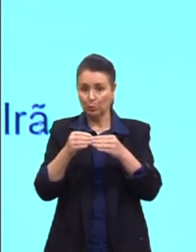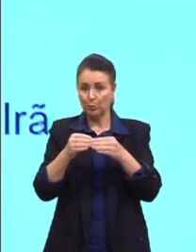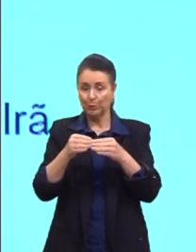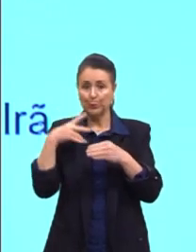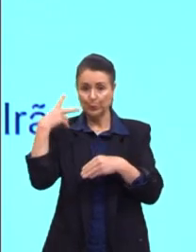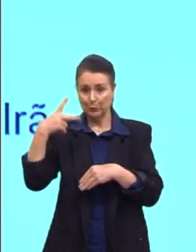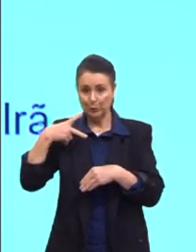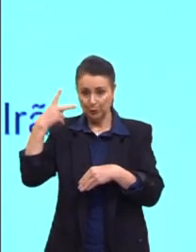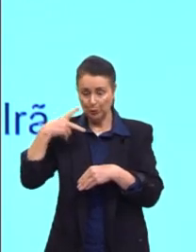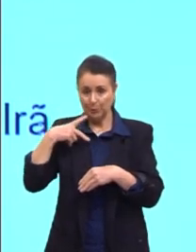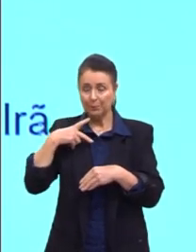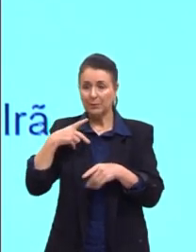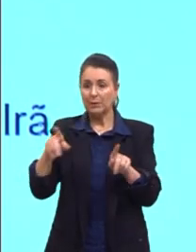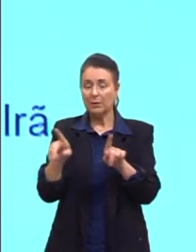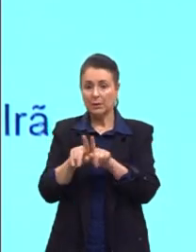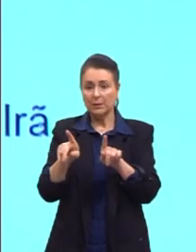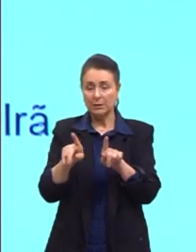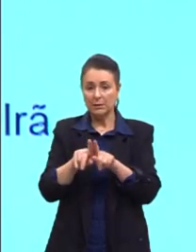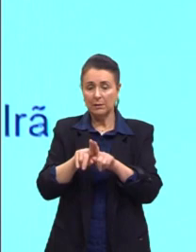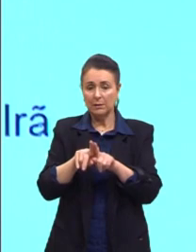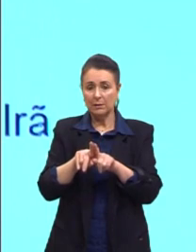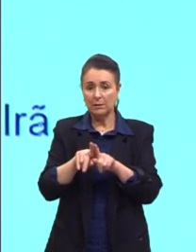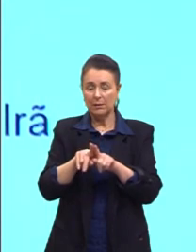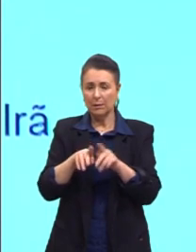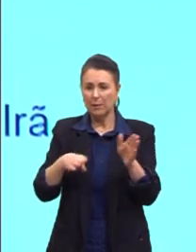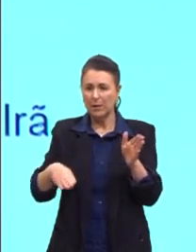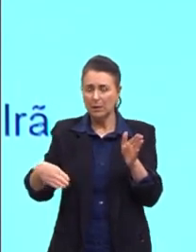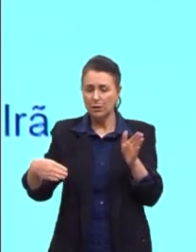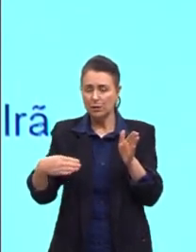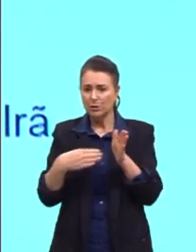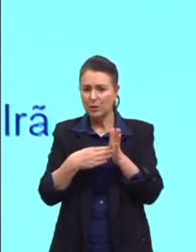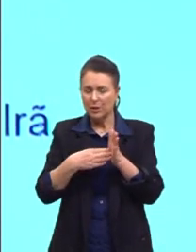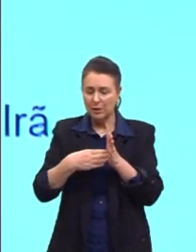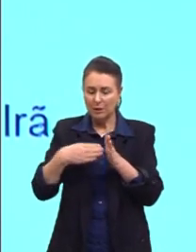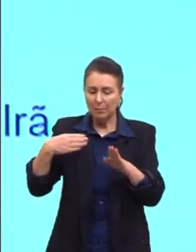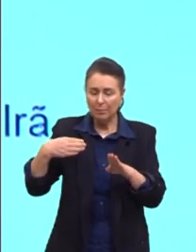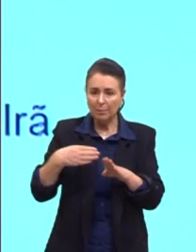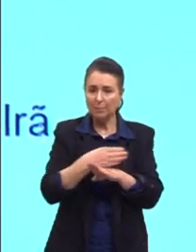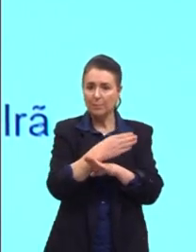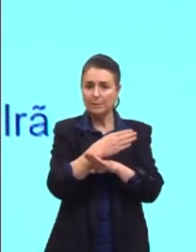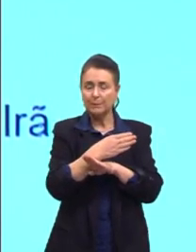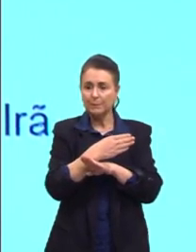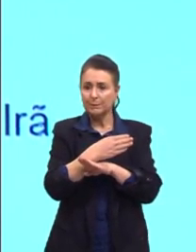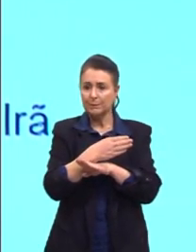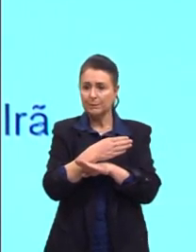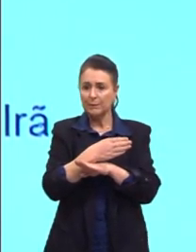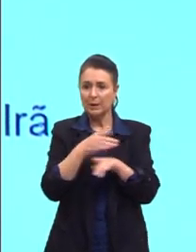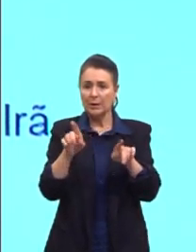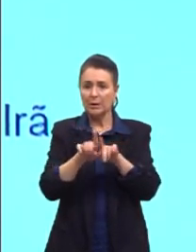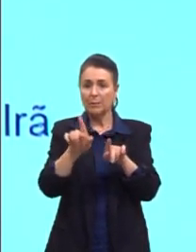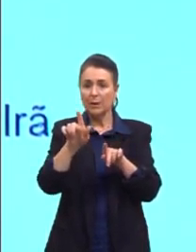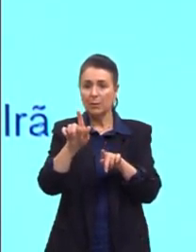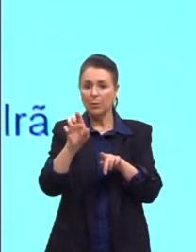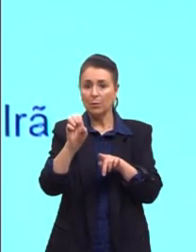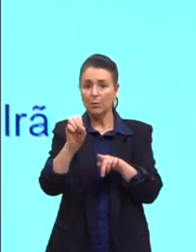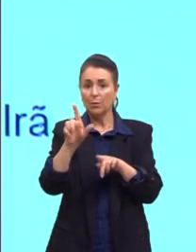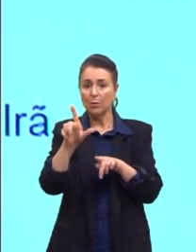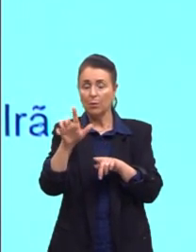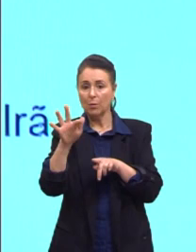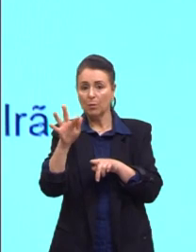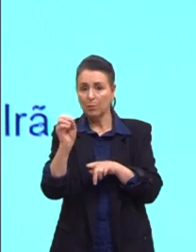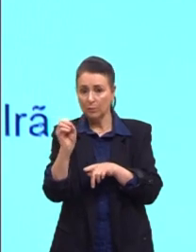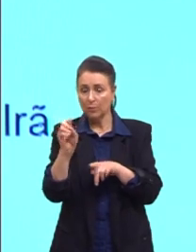pelo Golfo de Áden, e vai